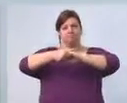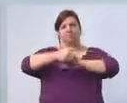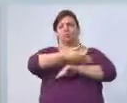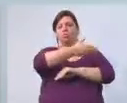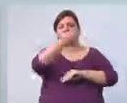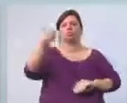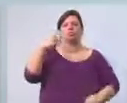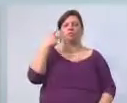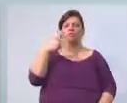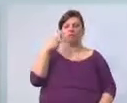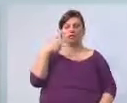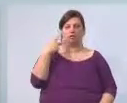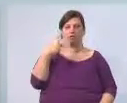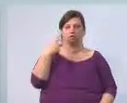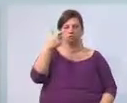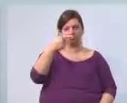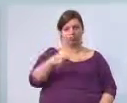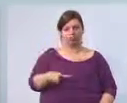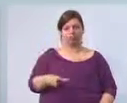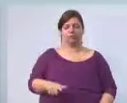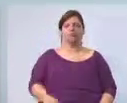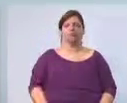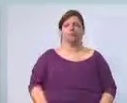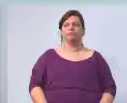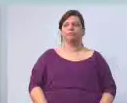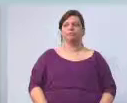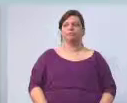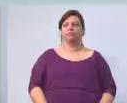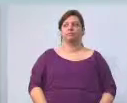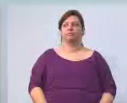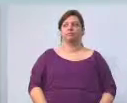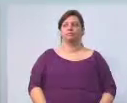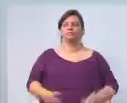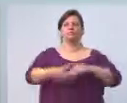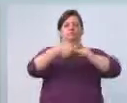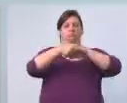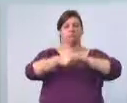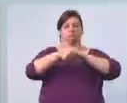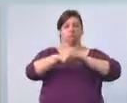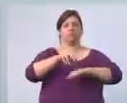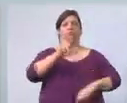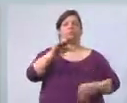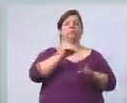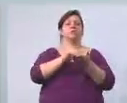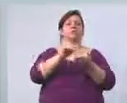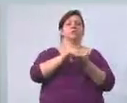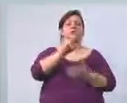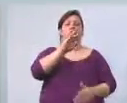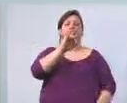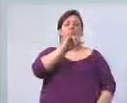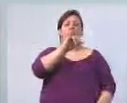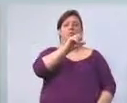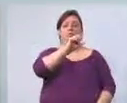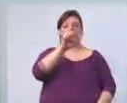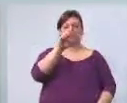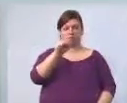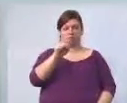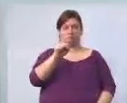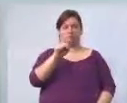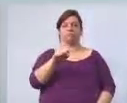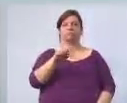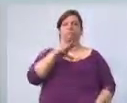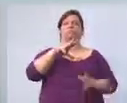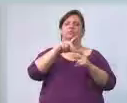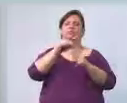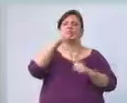vereadores, mais uma vez, cumprimento em nome do secretário Ulisses, todos os assessores e todos aqueles